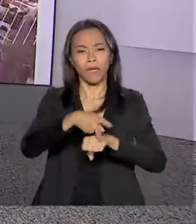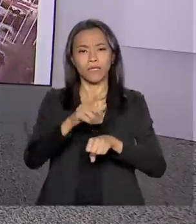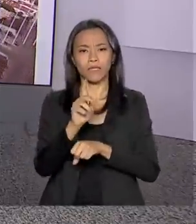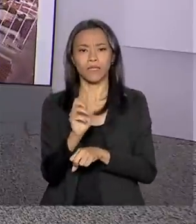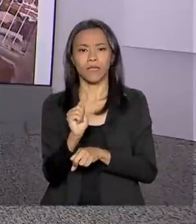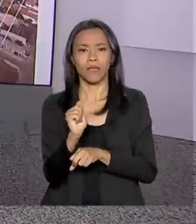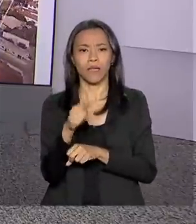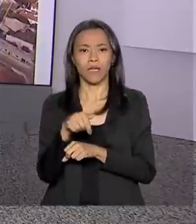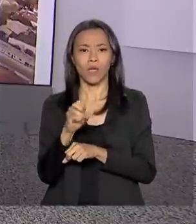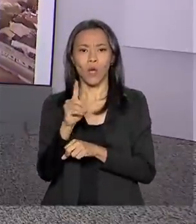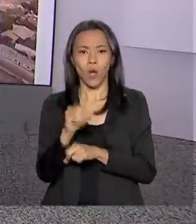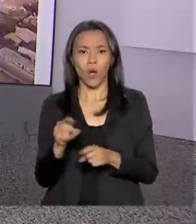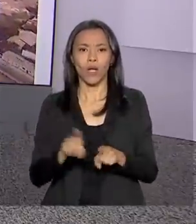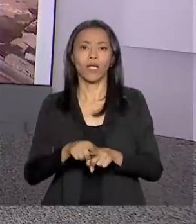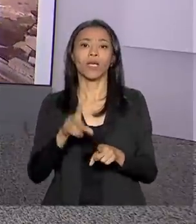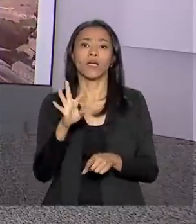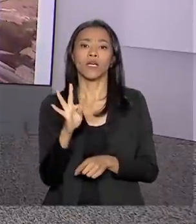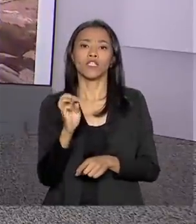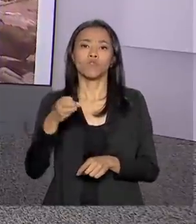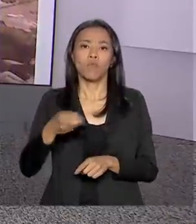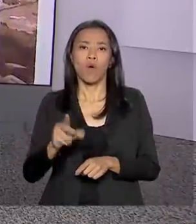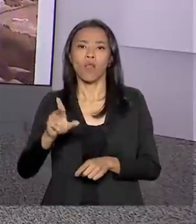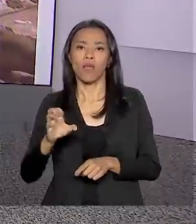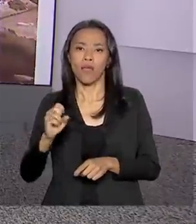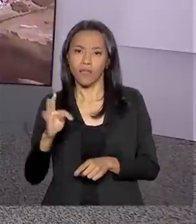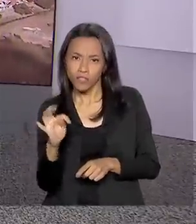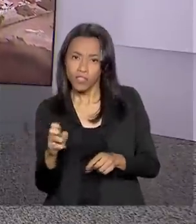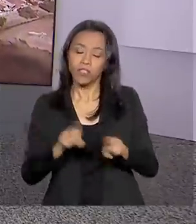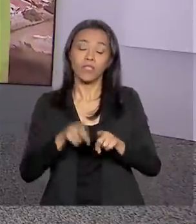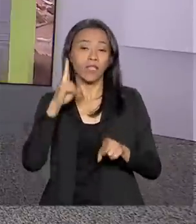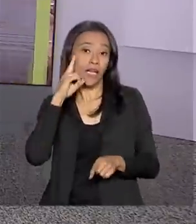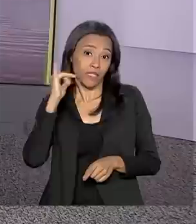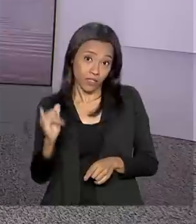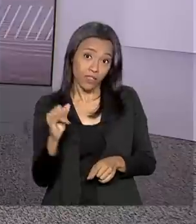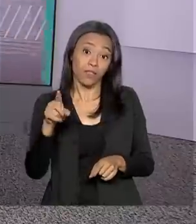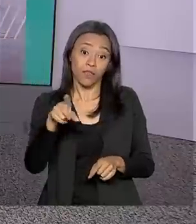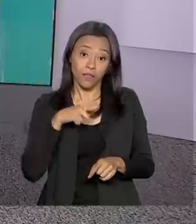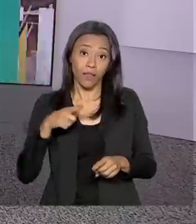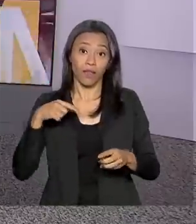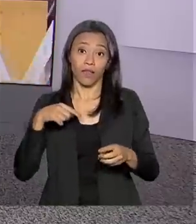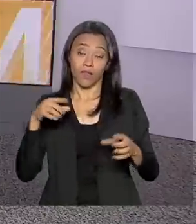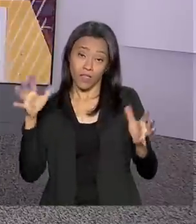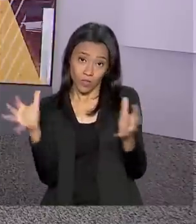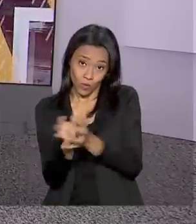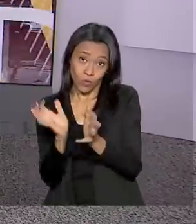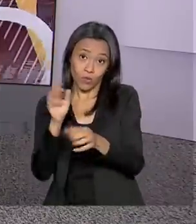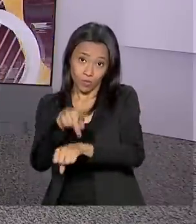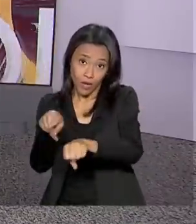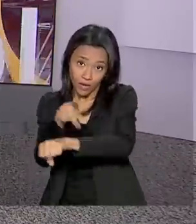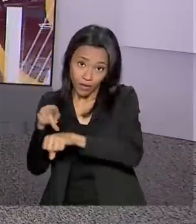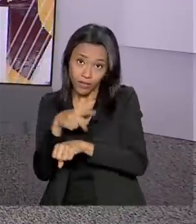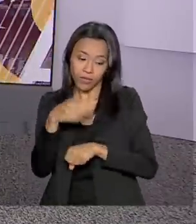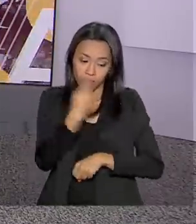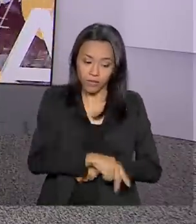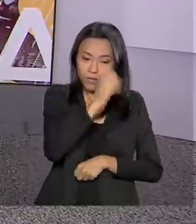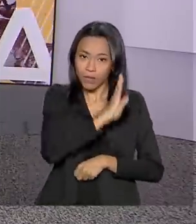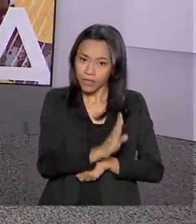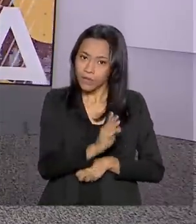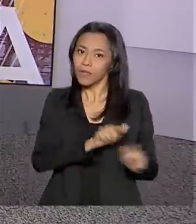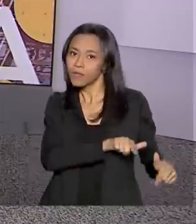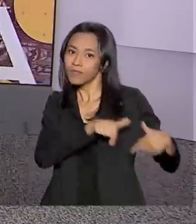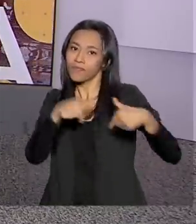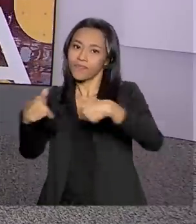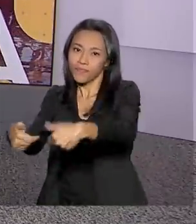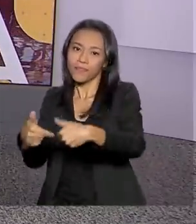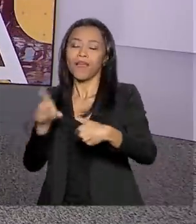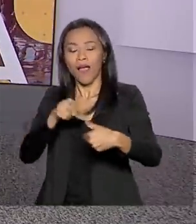Haiti, esses são alguns dos países em que militares brasileiros atuam, atuaram, né, nas Forças de Paz da ONU. O Brasil é um dos